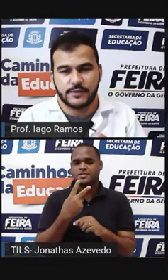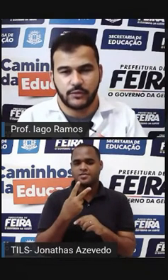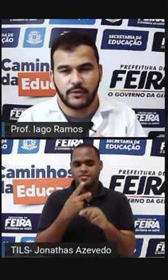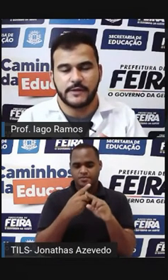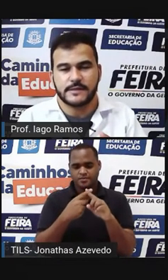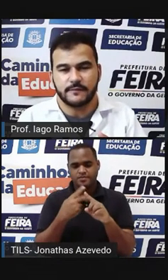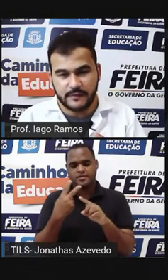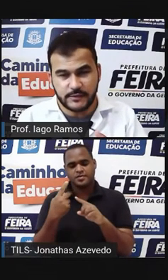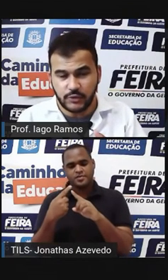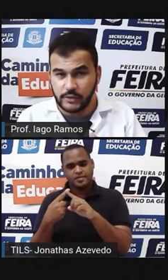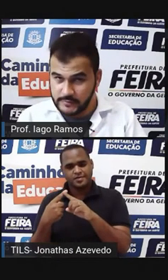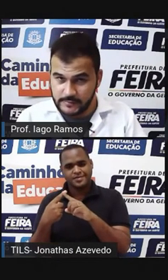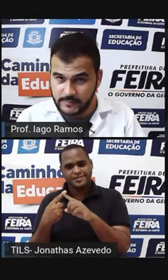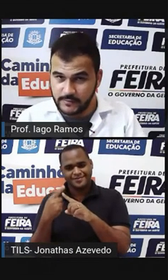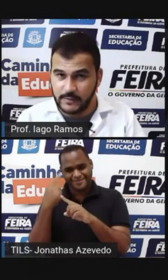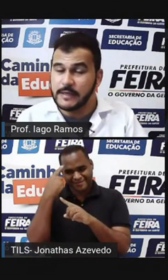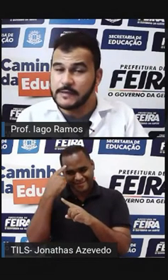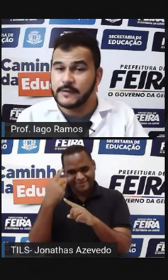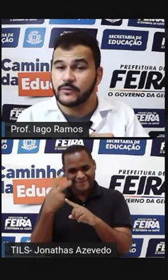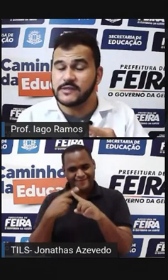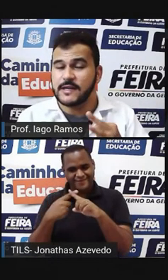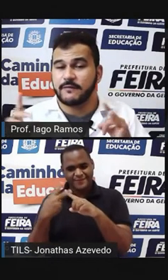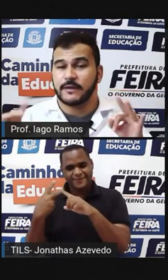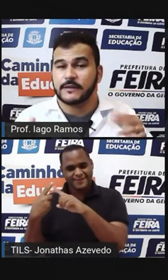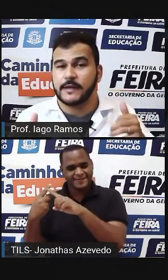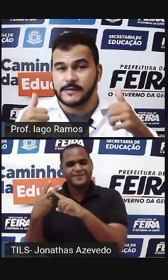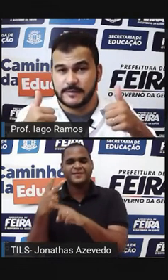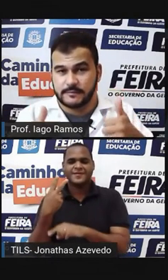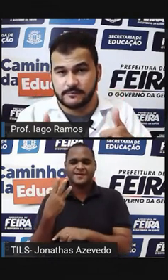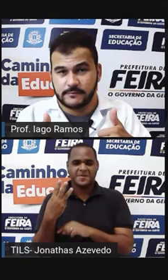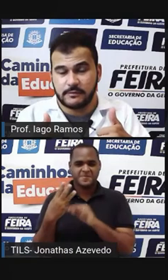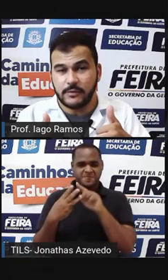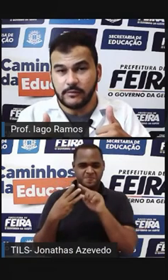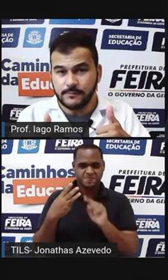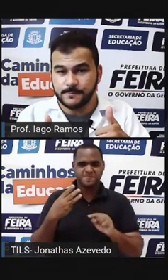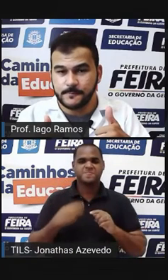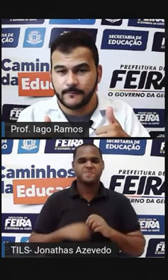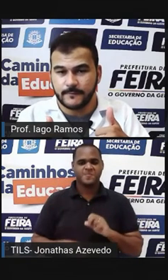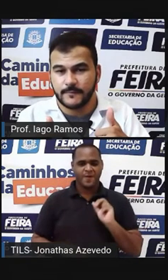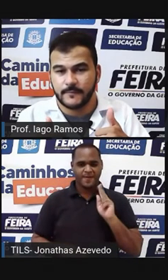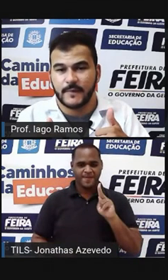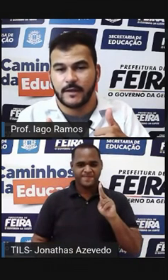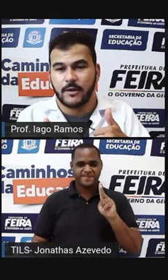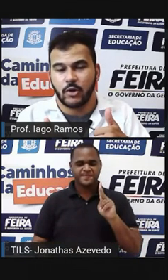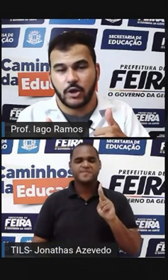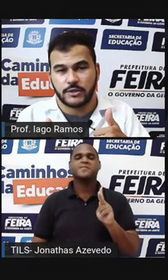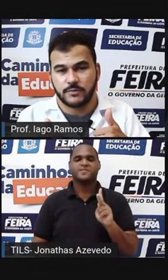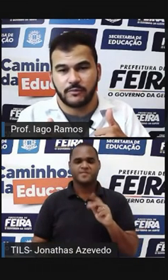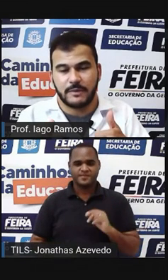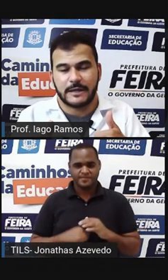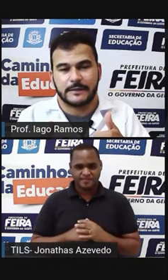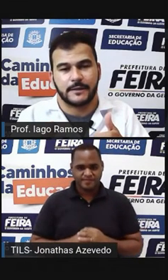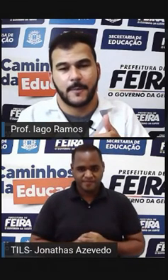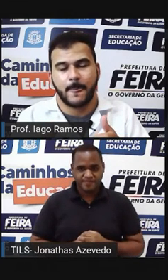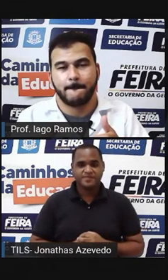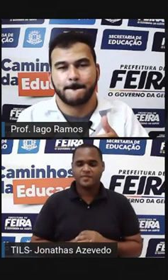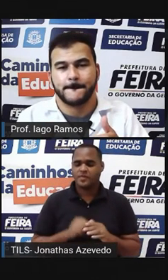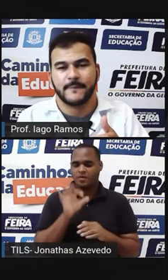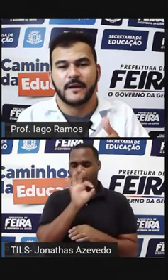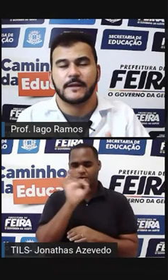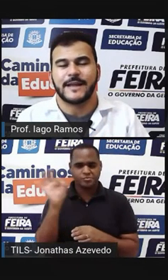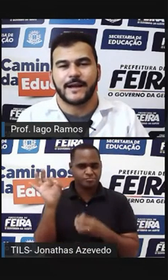Vezes 2 Vezes 2 Isso é 2 elevado a 3 Tranquilo? Ótimo Bacana